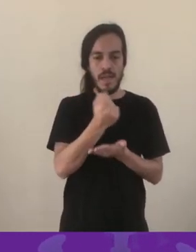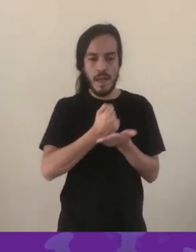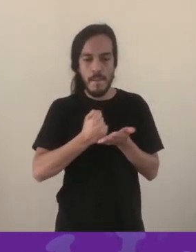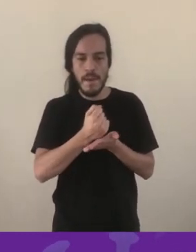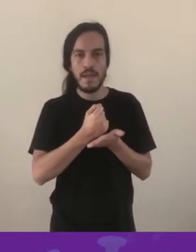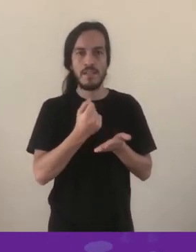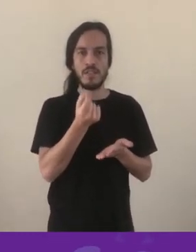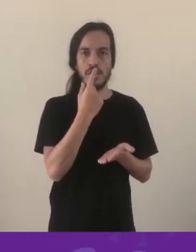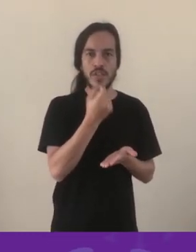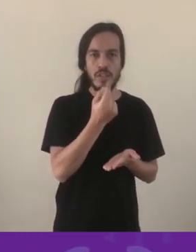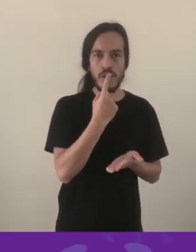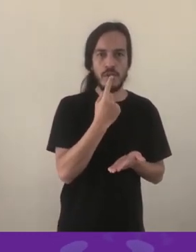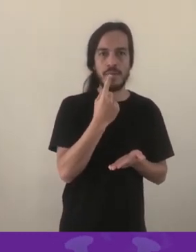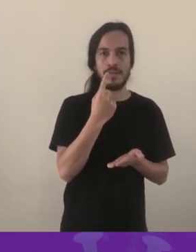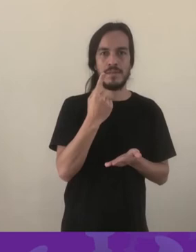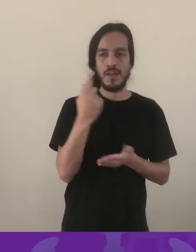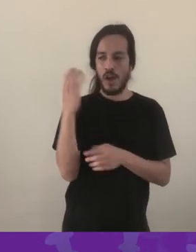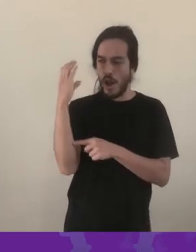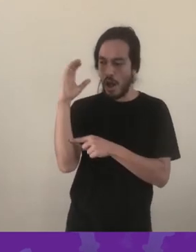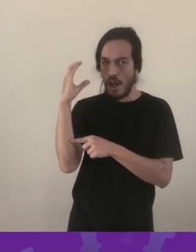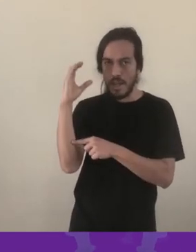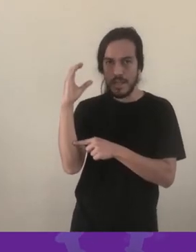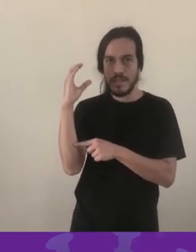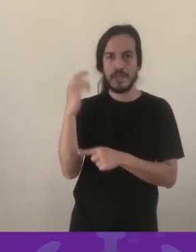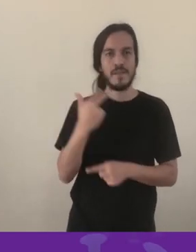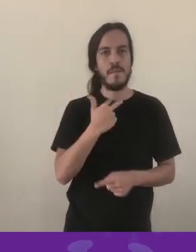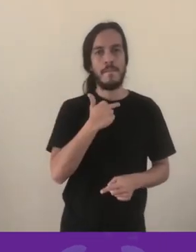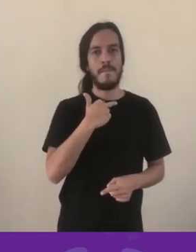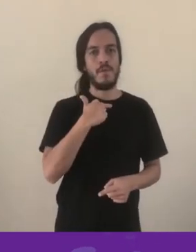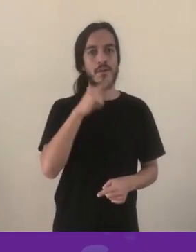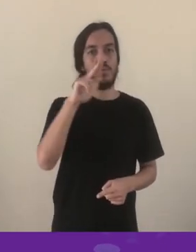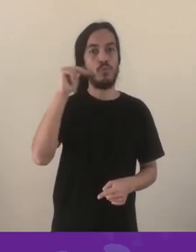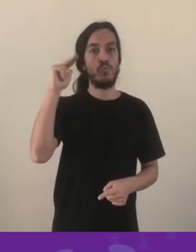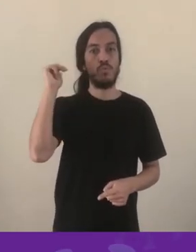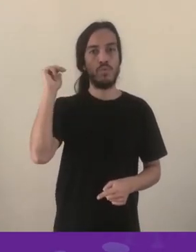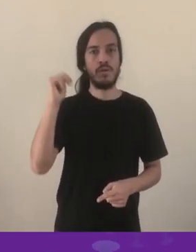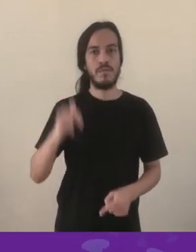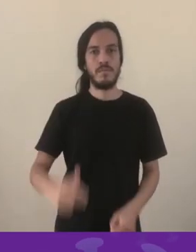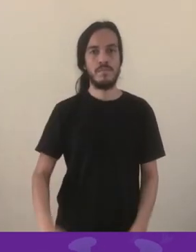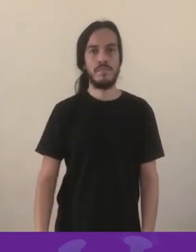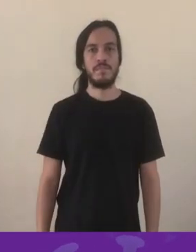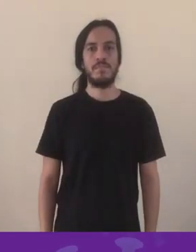durante o uso da cloroquina. Tchau,